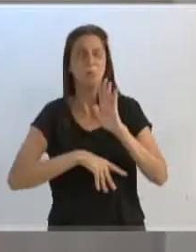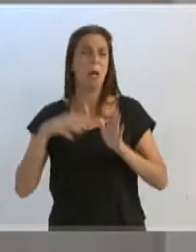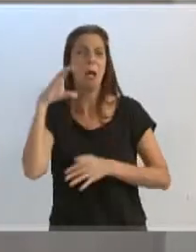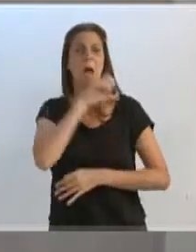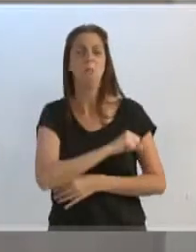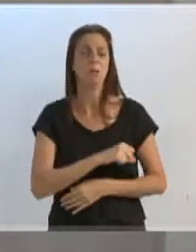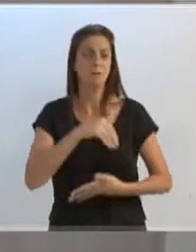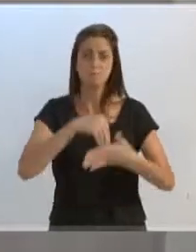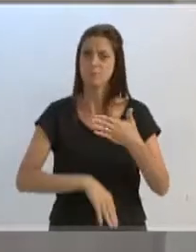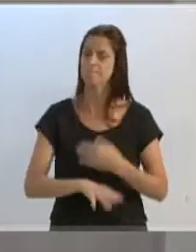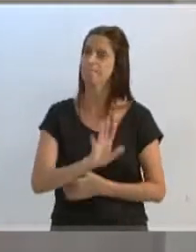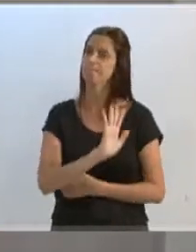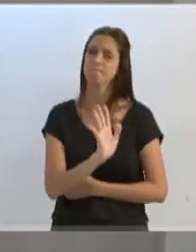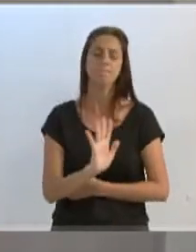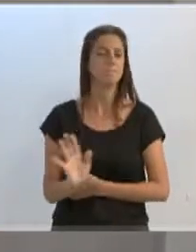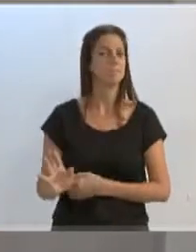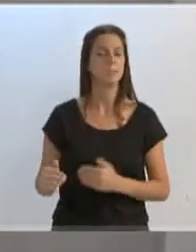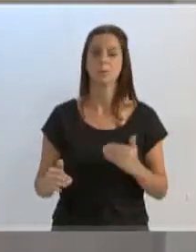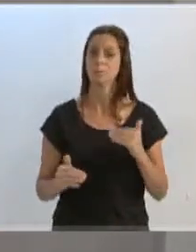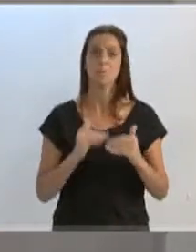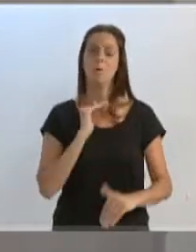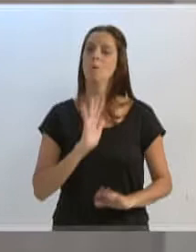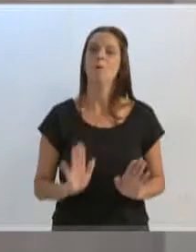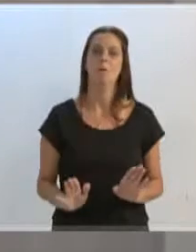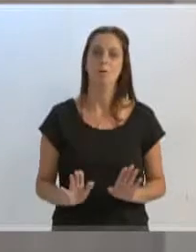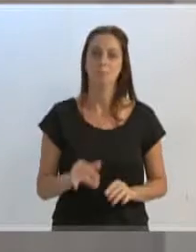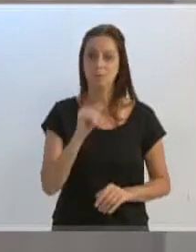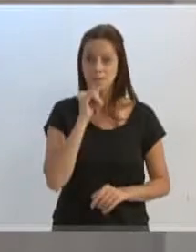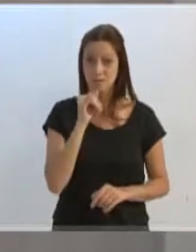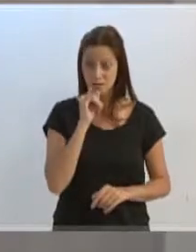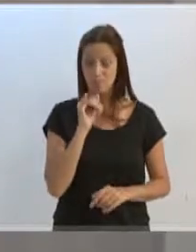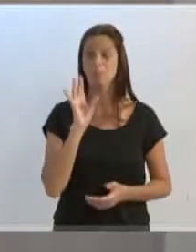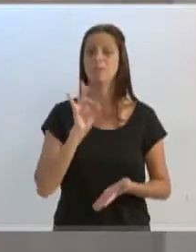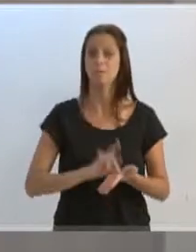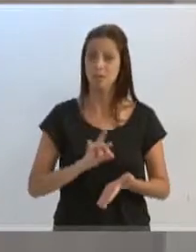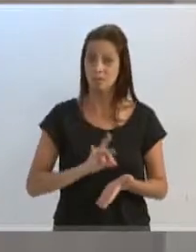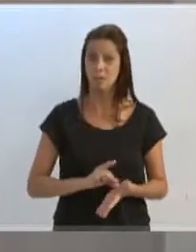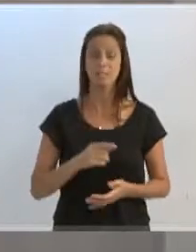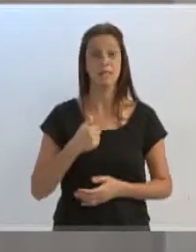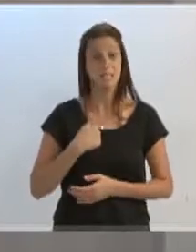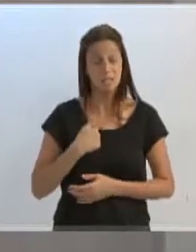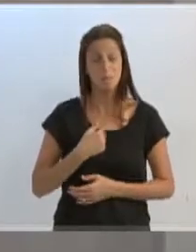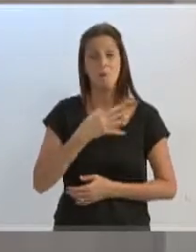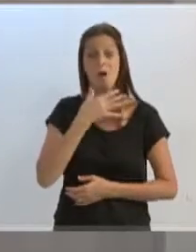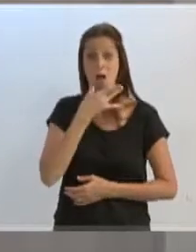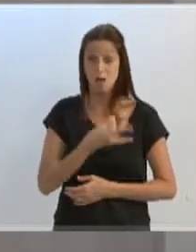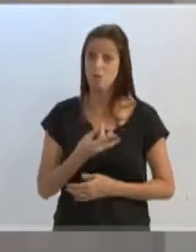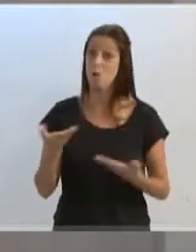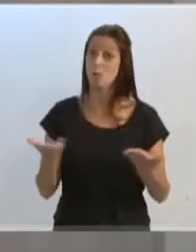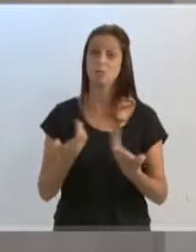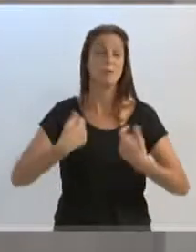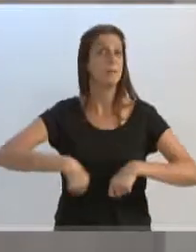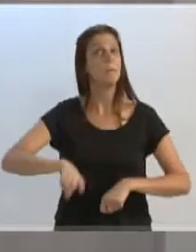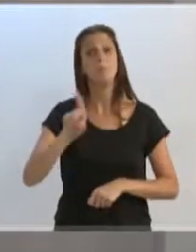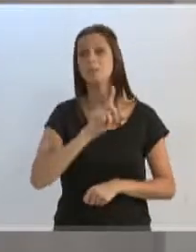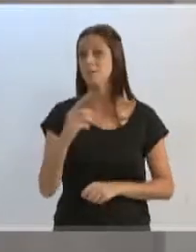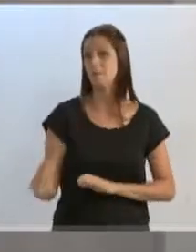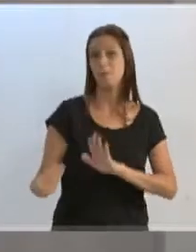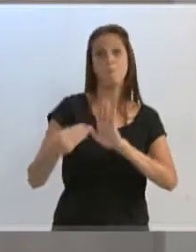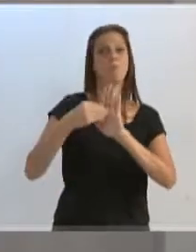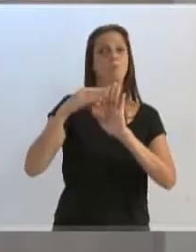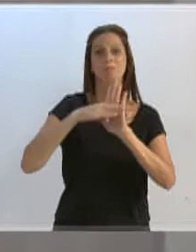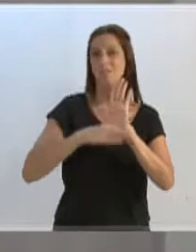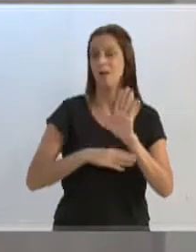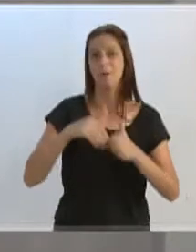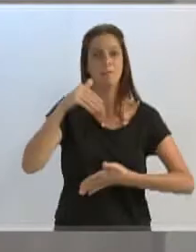a mesa diretora que tinha a possibilidade de colocar, eu votei para não inclusão hoje, por entender a questão do urgentíssimo.